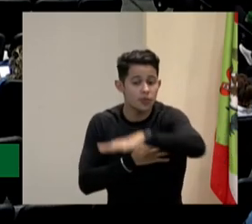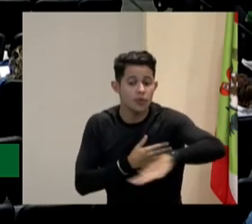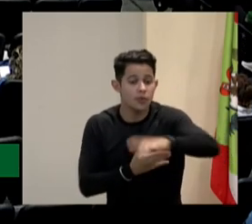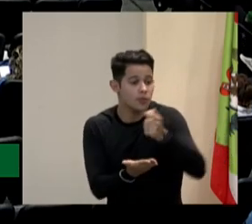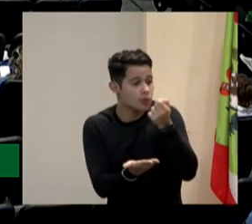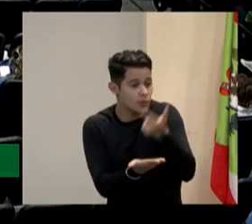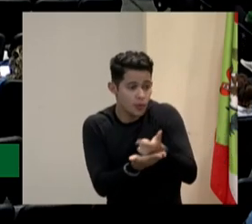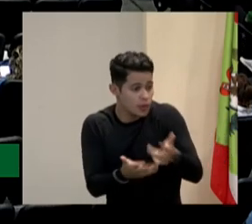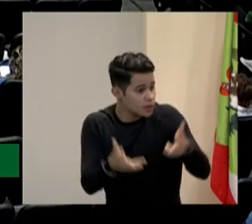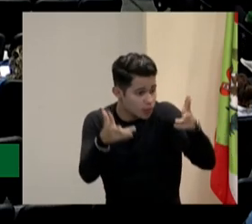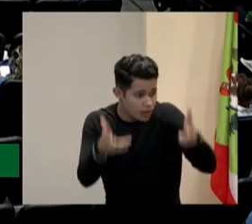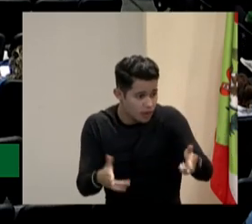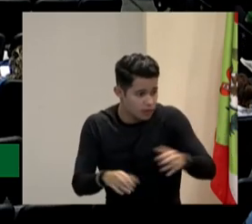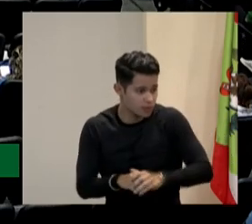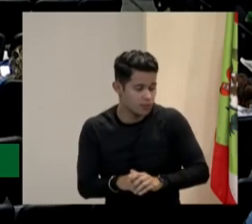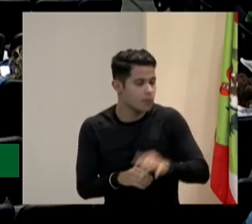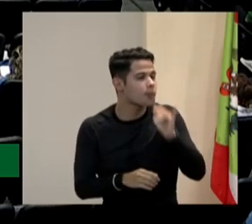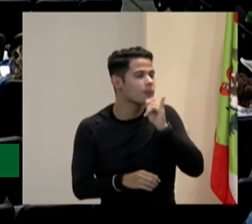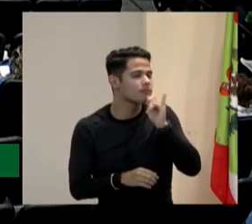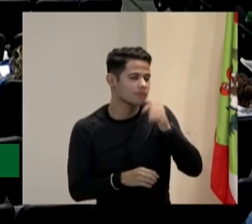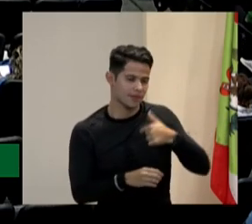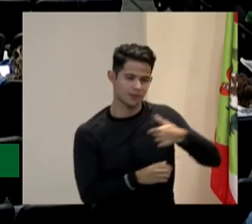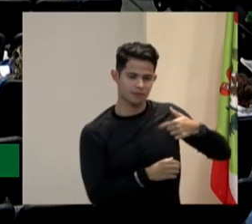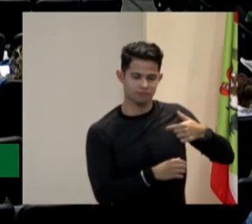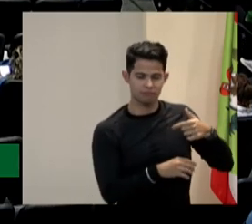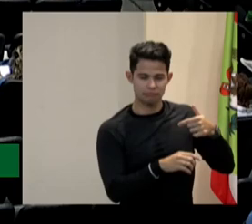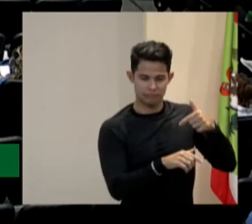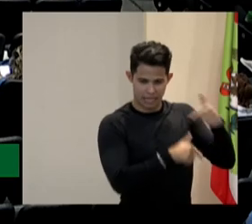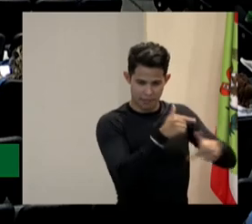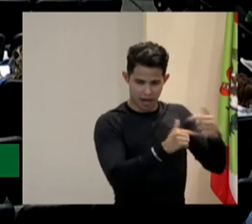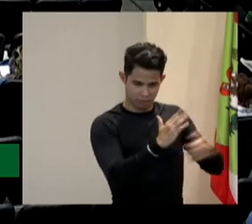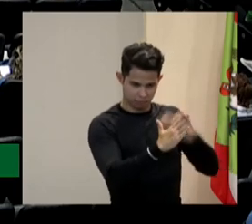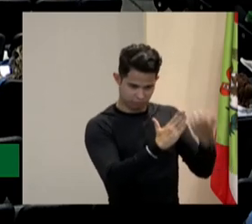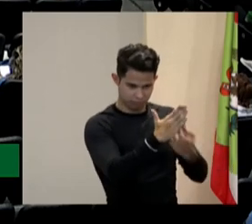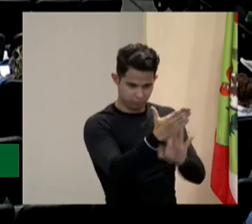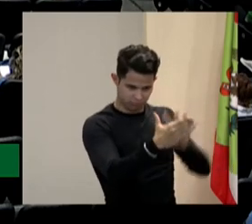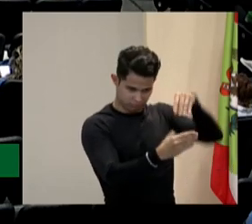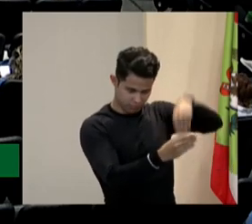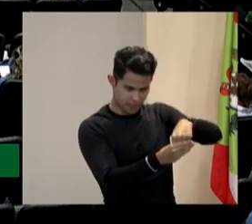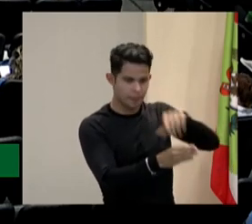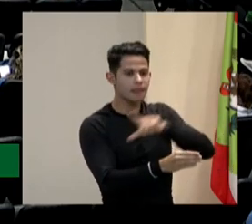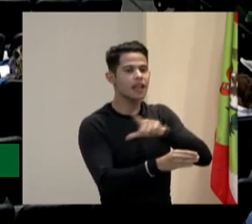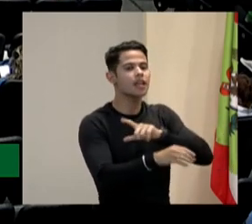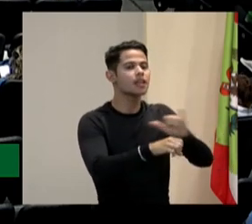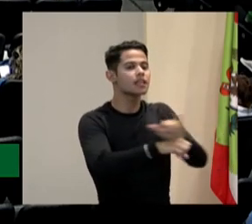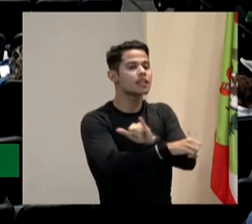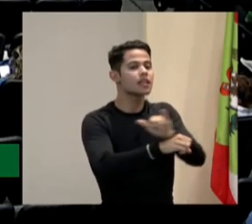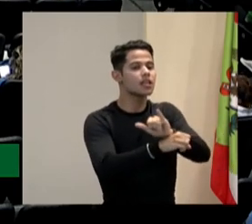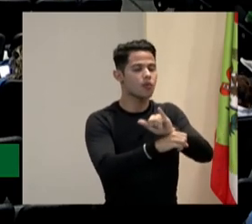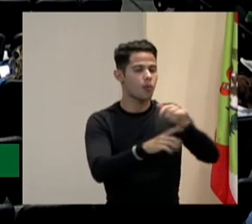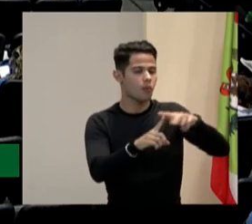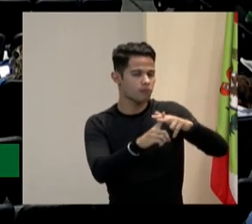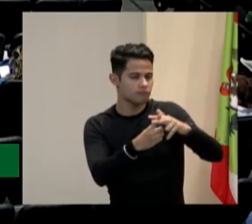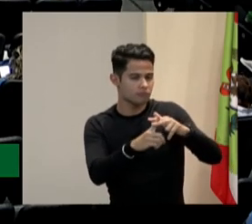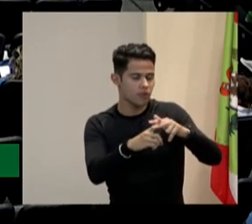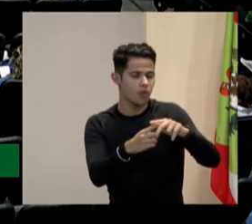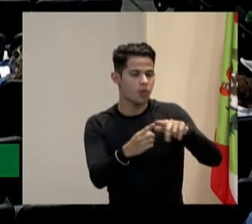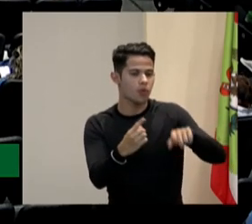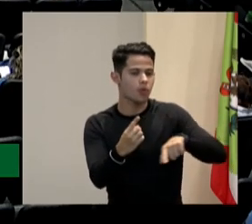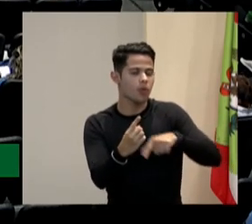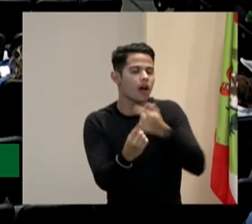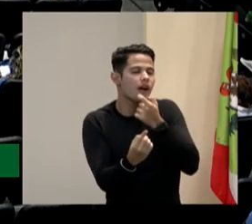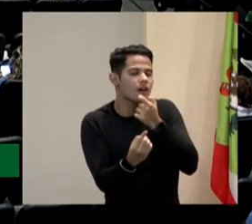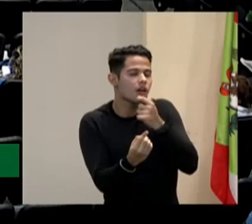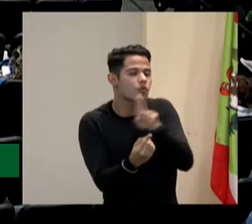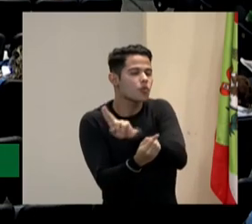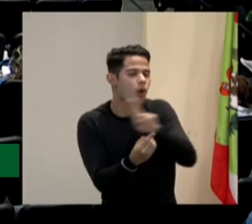E eu vou dar um exemplo aí sim, da empresa que eu trabalho. A gente tem lá uma ferramenta que chama SES Lab. Lab, se você compra um